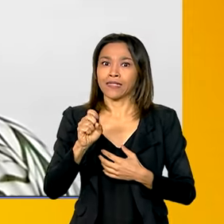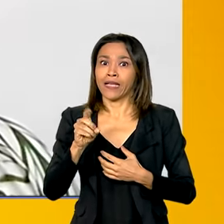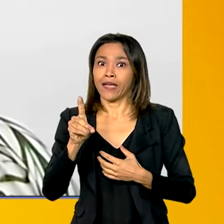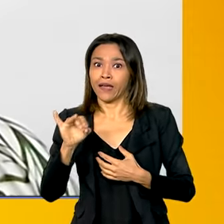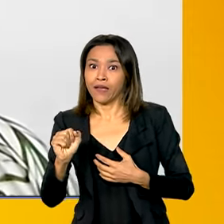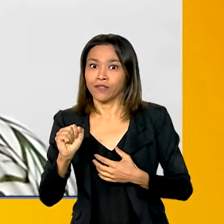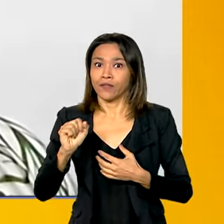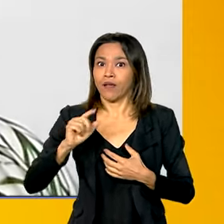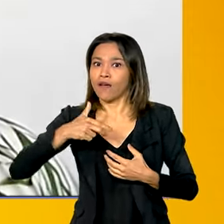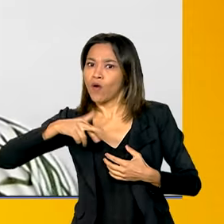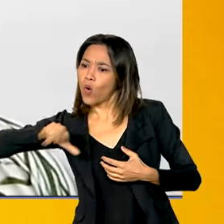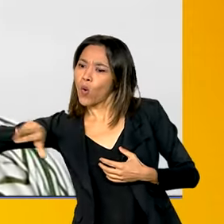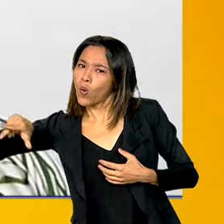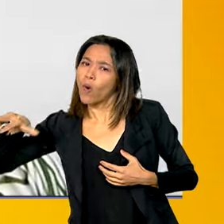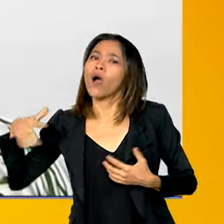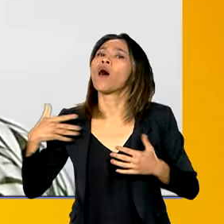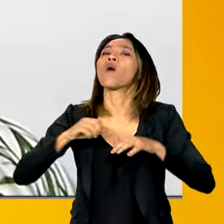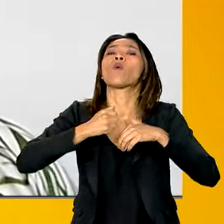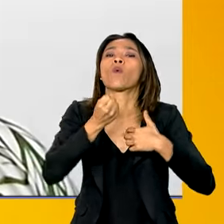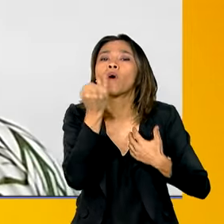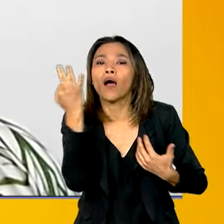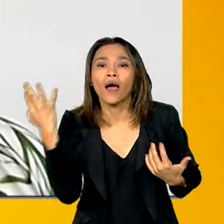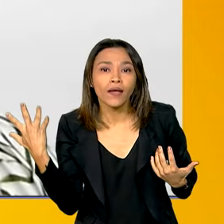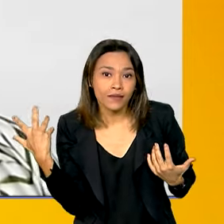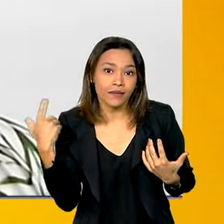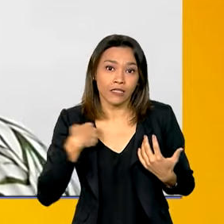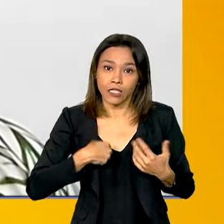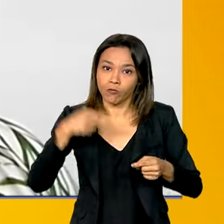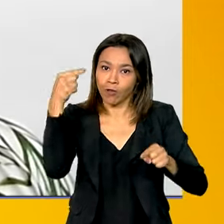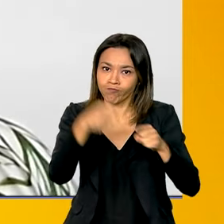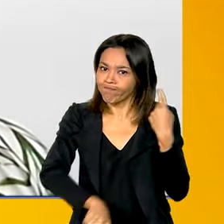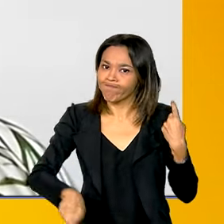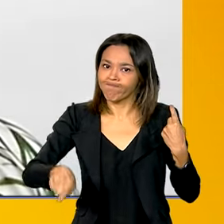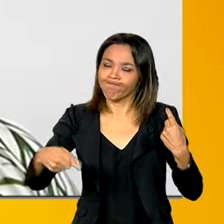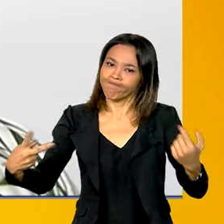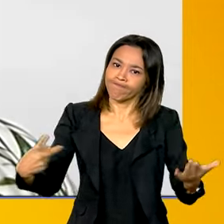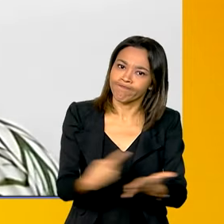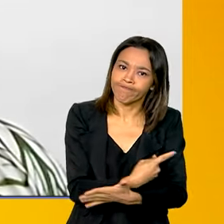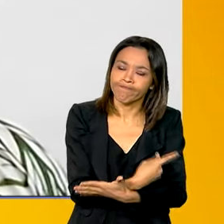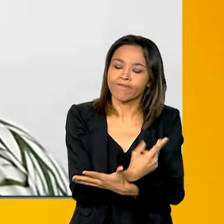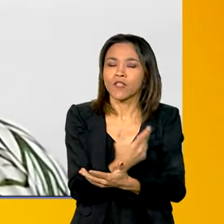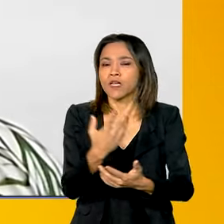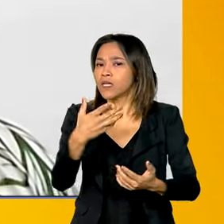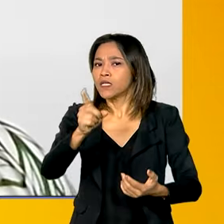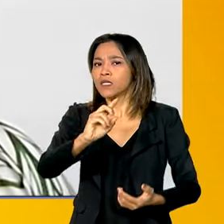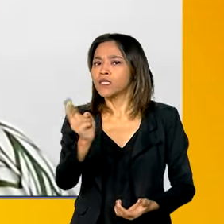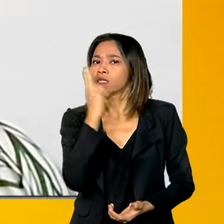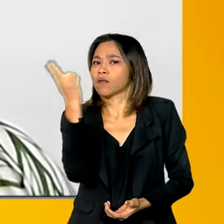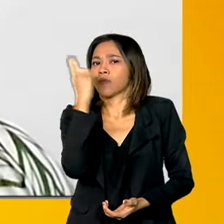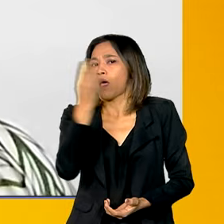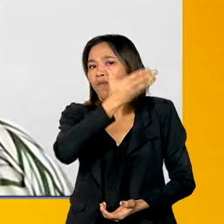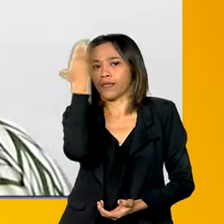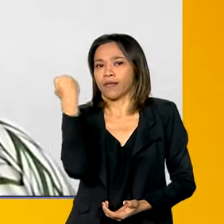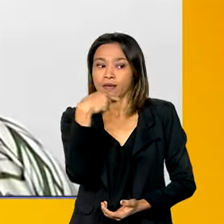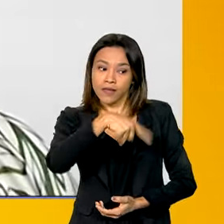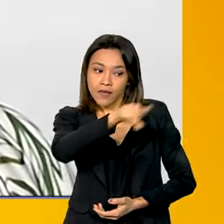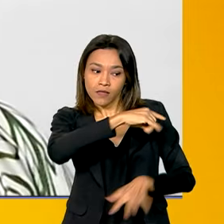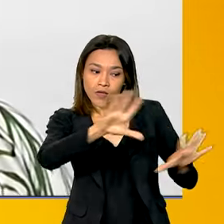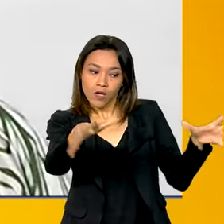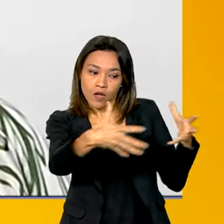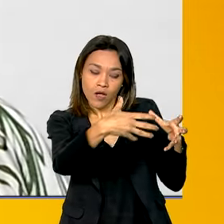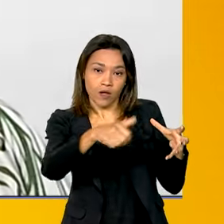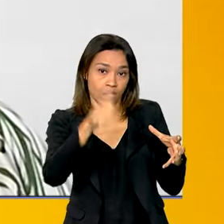dizer ali qual a irregularidade. Nós não podemos esquecer que essa categoria, diferentemente das outras,